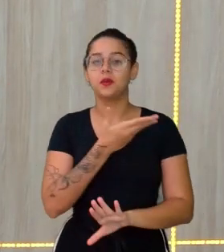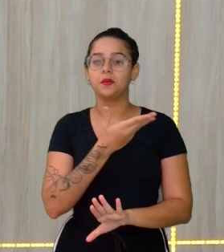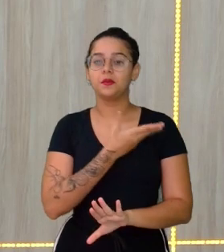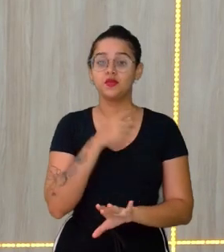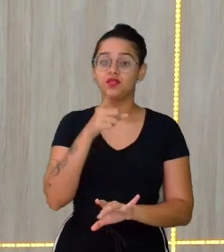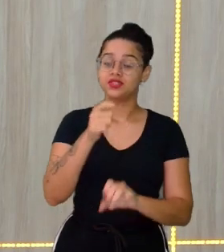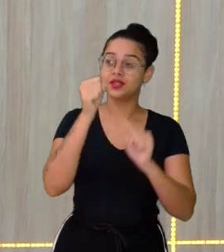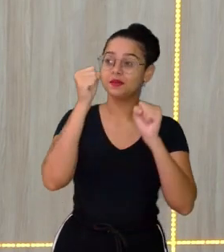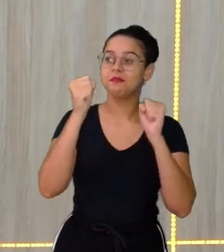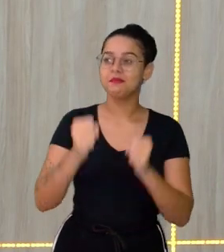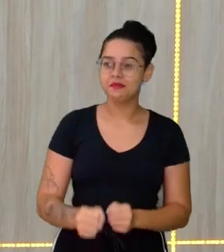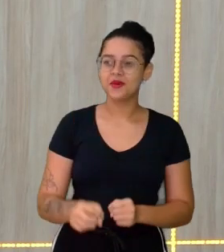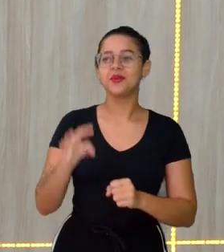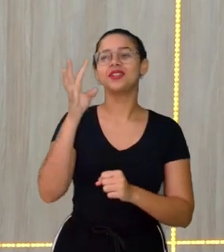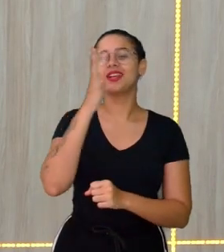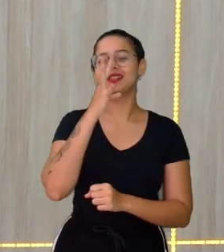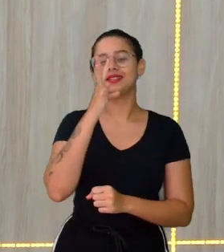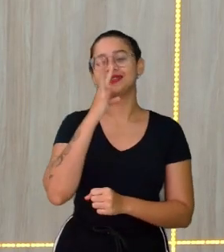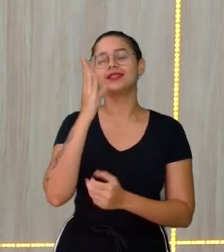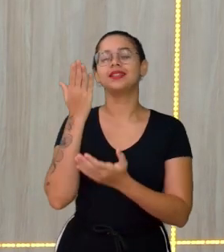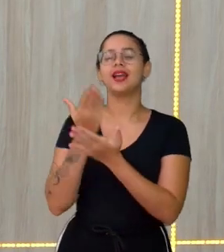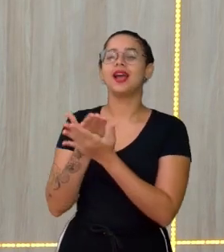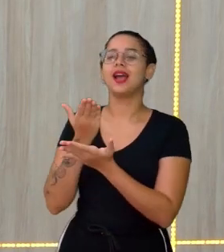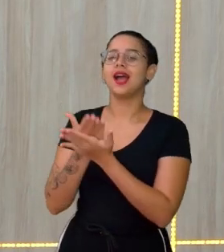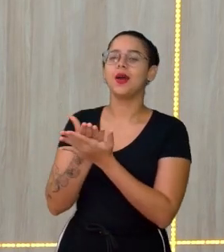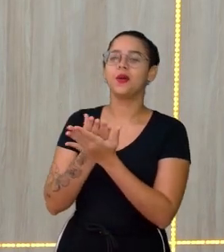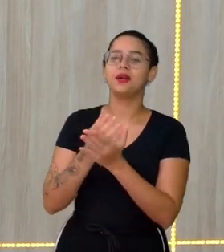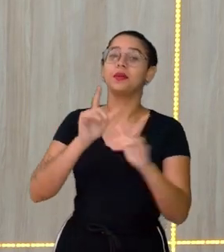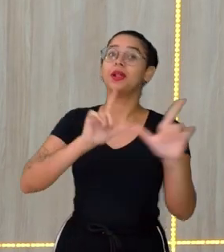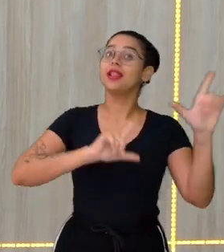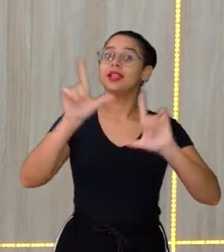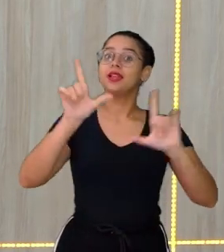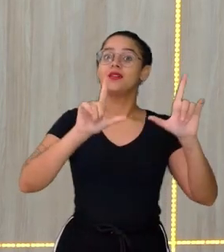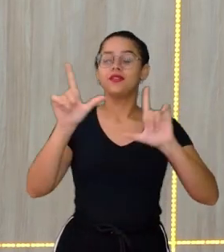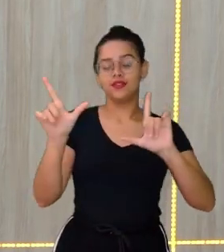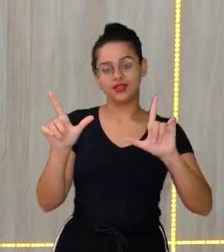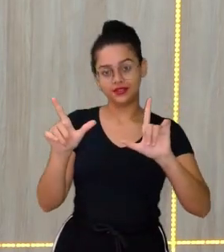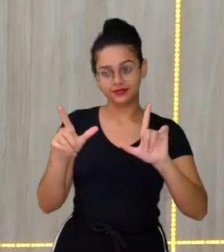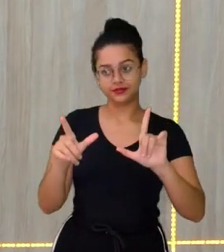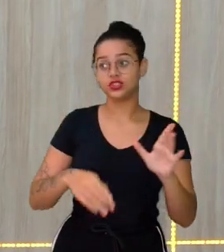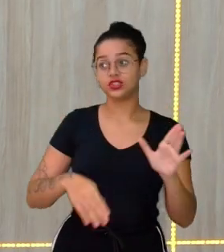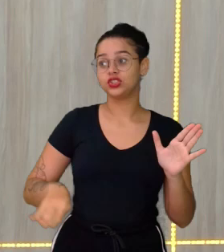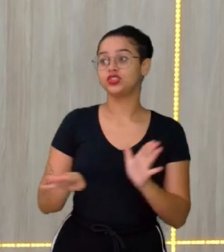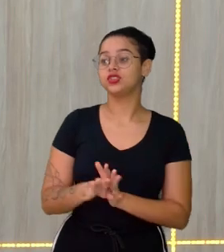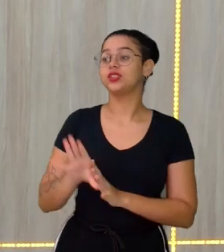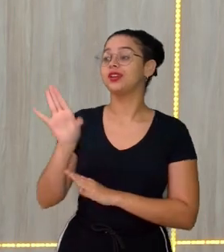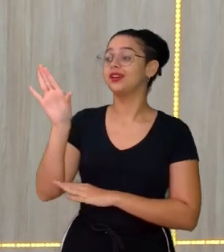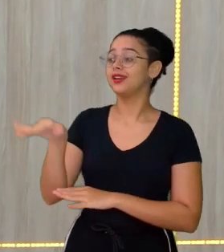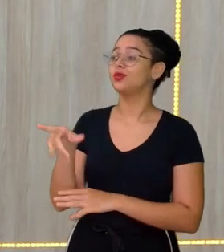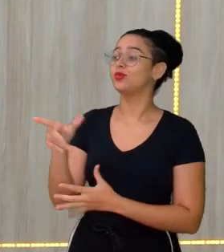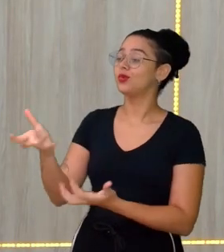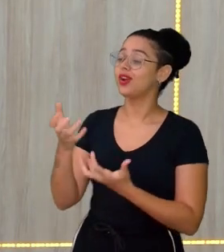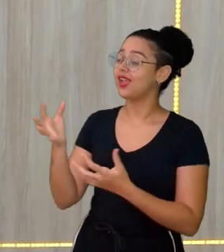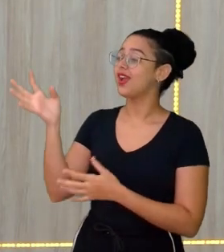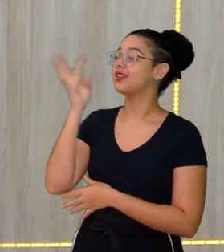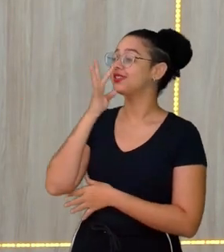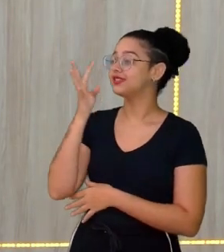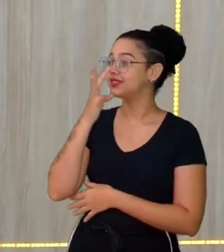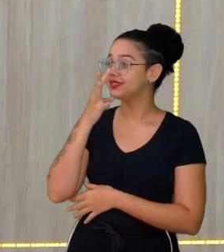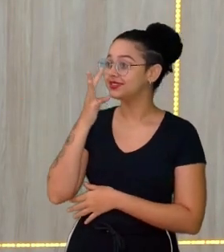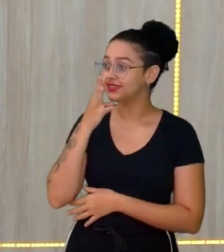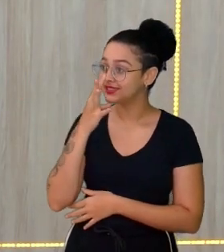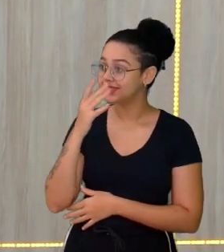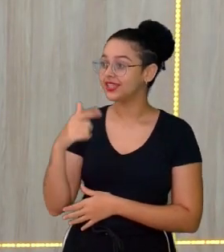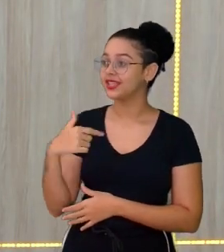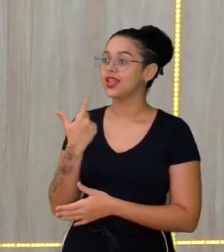pode assistir essa aula pela tela da TV Nova Nordeste Então chega assim, homem, tu quer assistir as aulas da